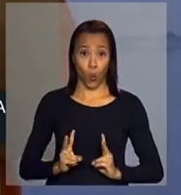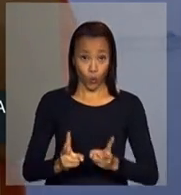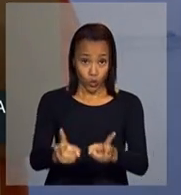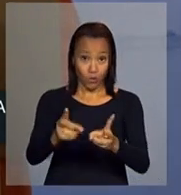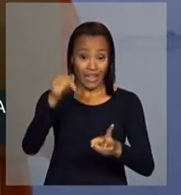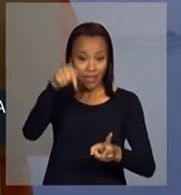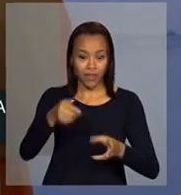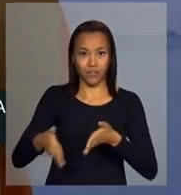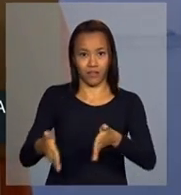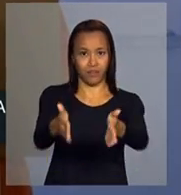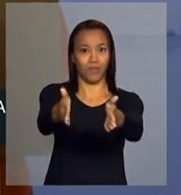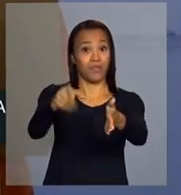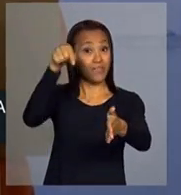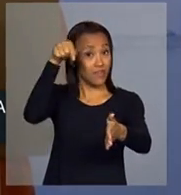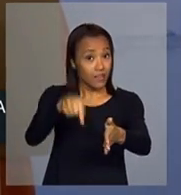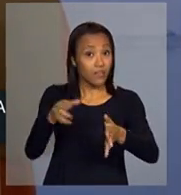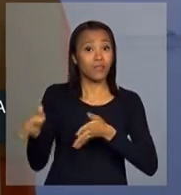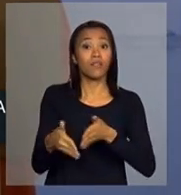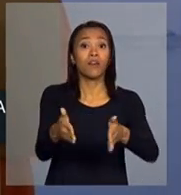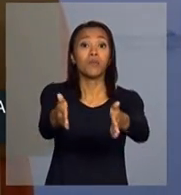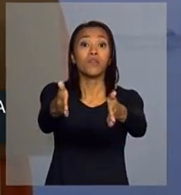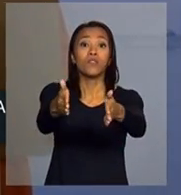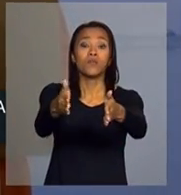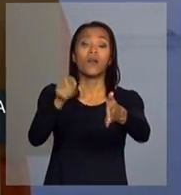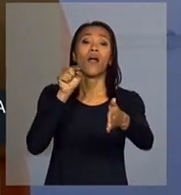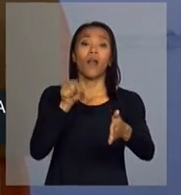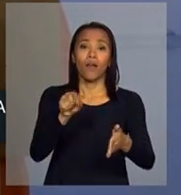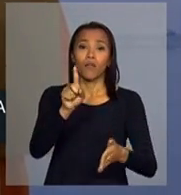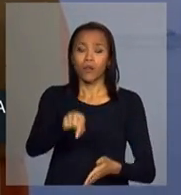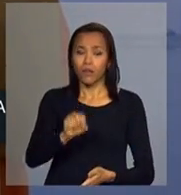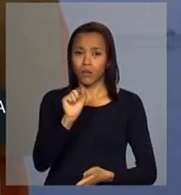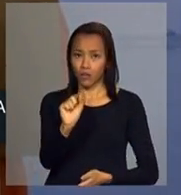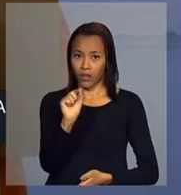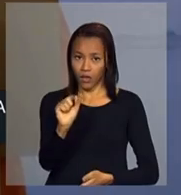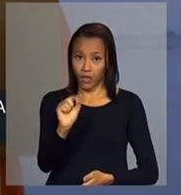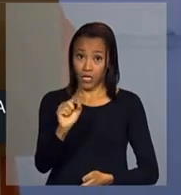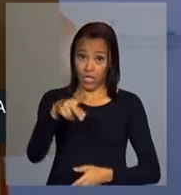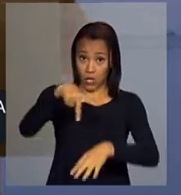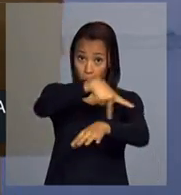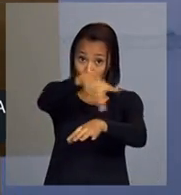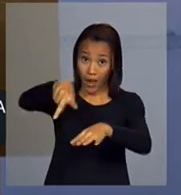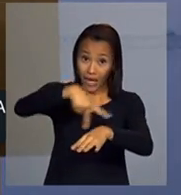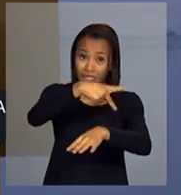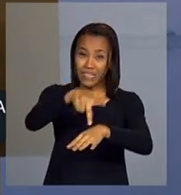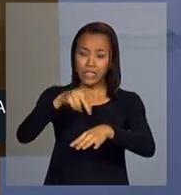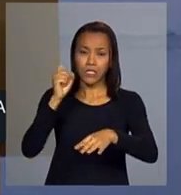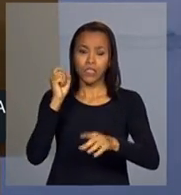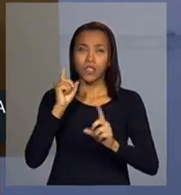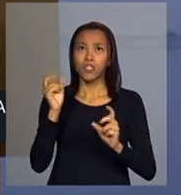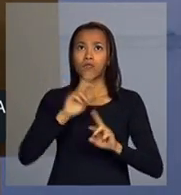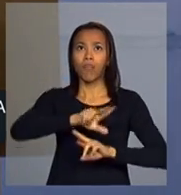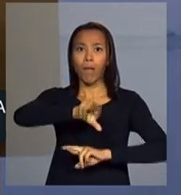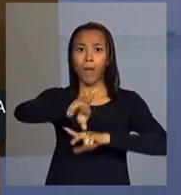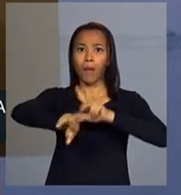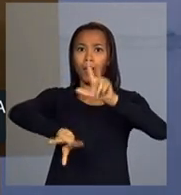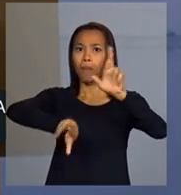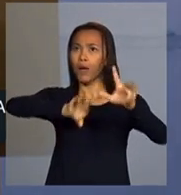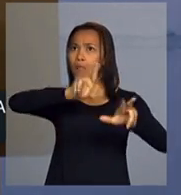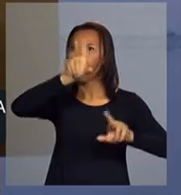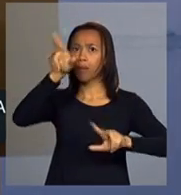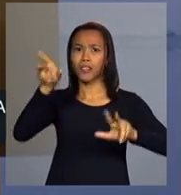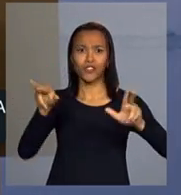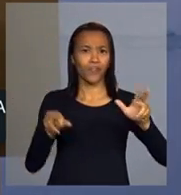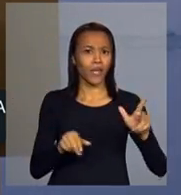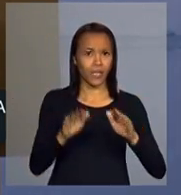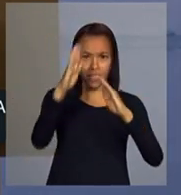esse caminho. E esse caminho é um caminho desse país complexo, desse país com tantas